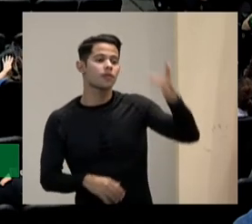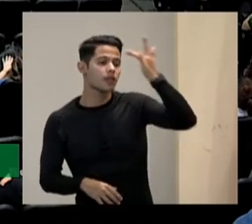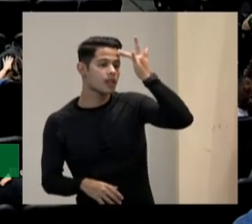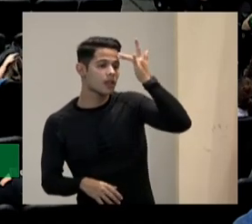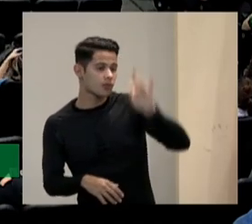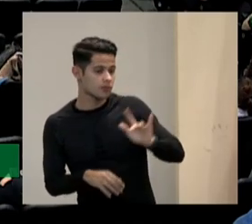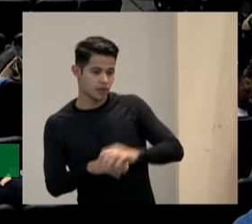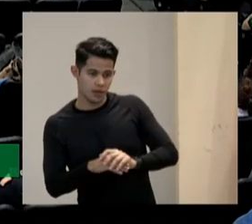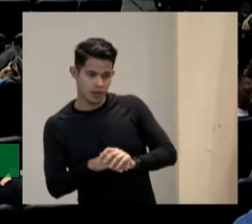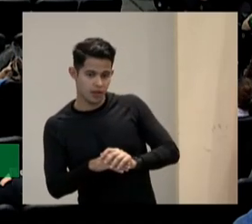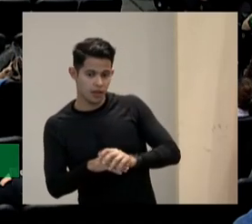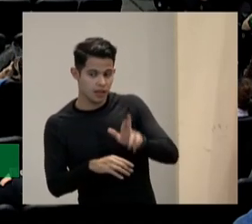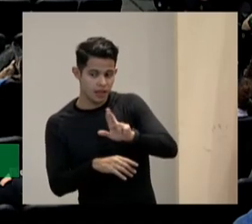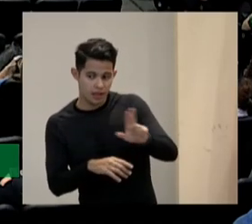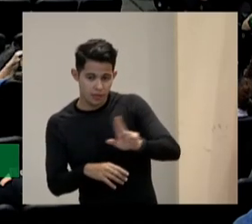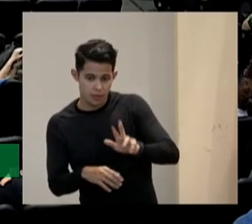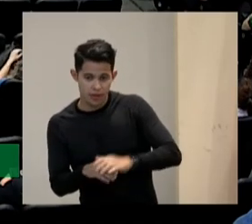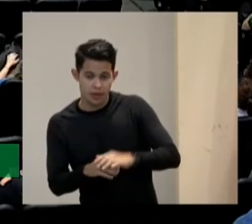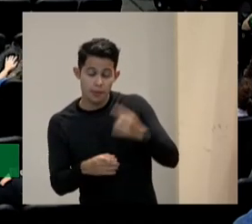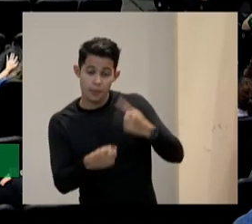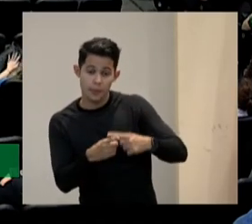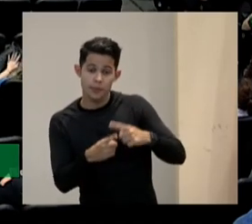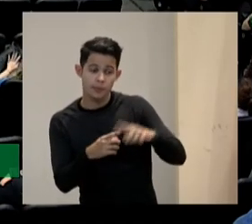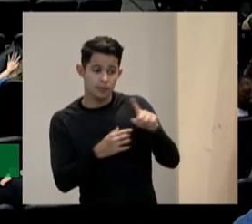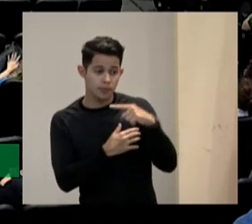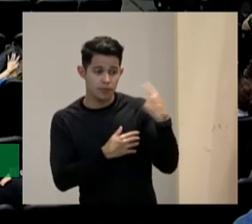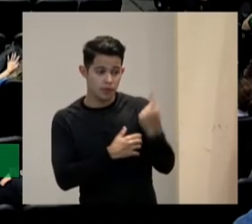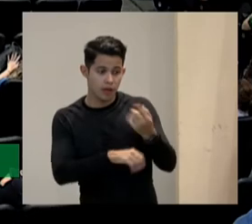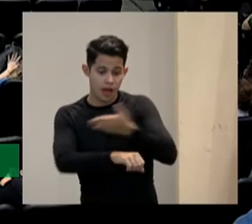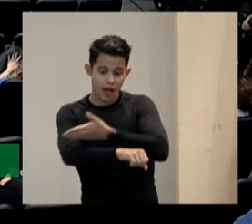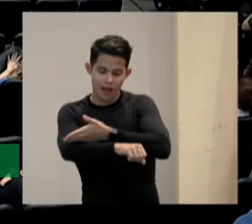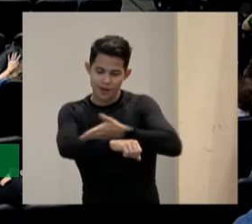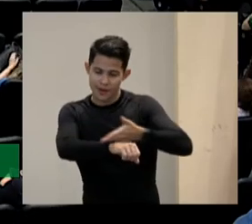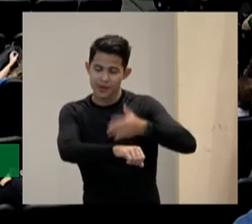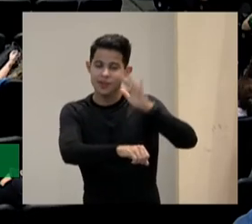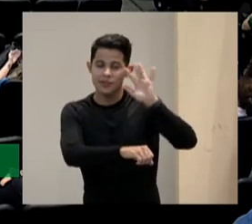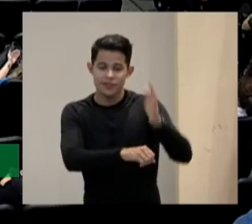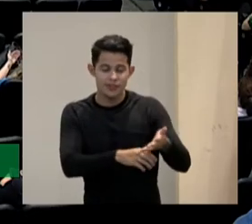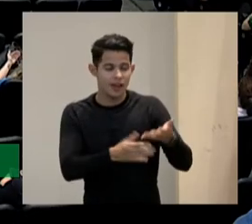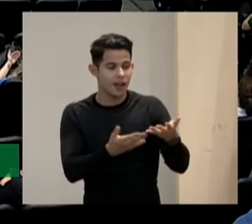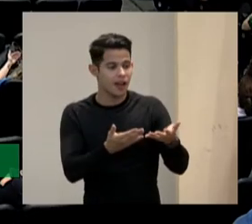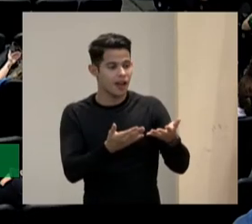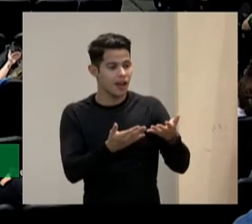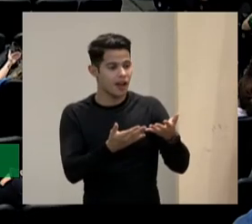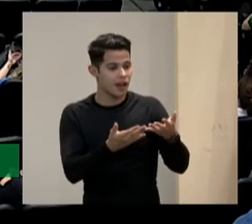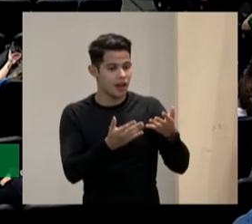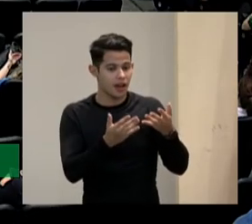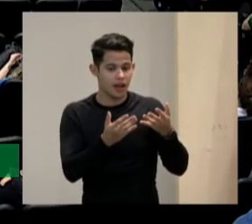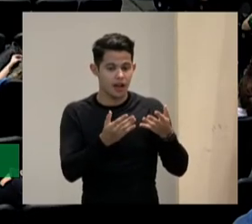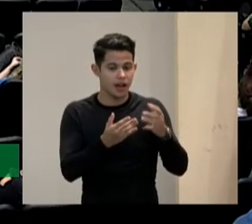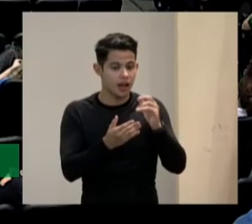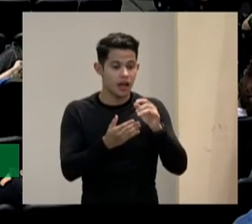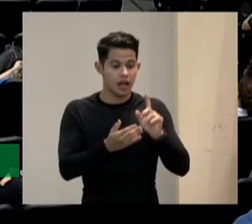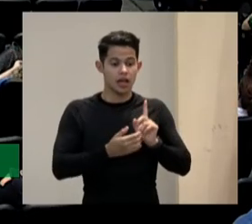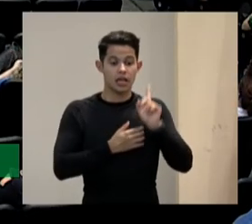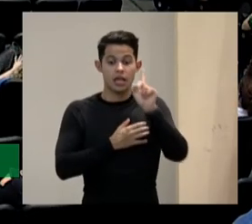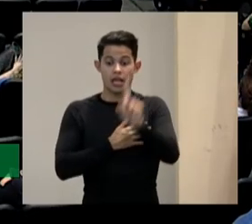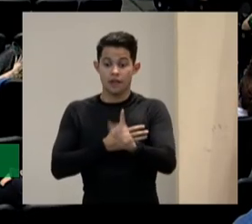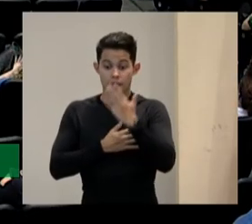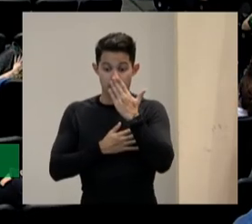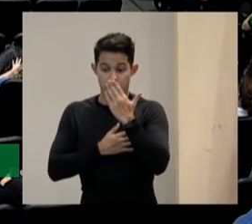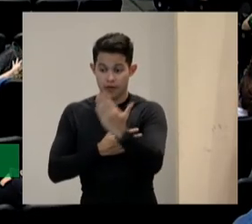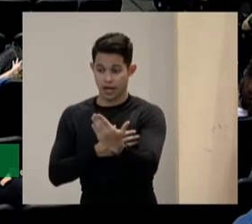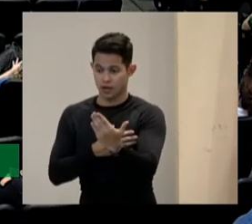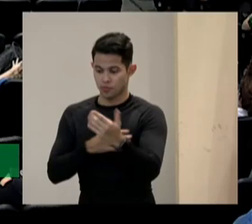que o professor faz um sentido porque fomos acostumados a recuperar não a colocarnos na frente do problema